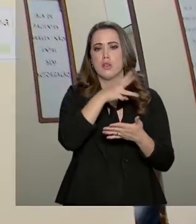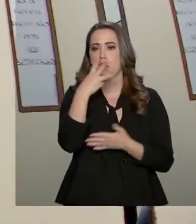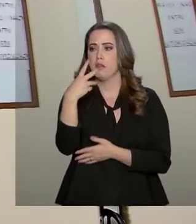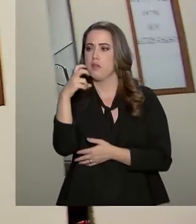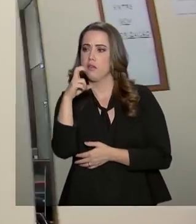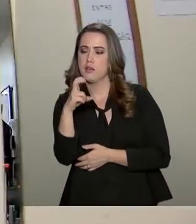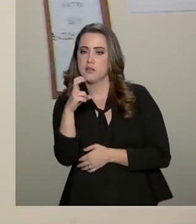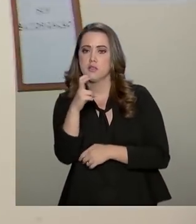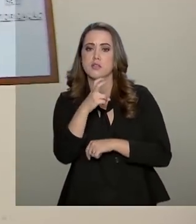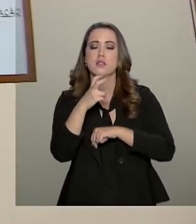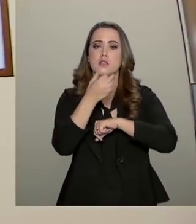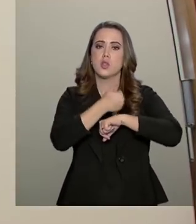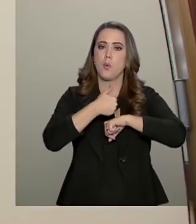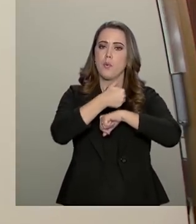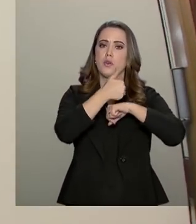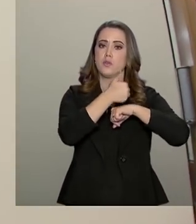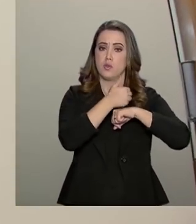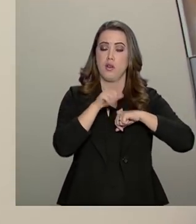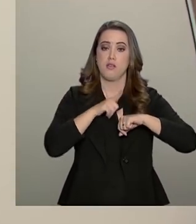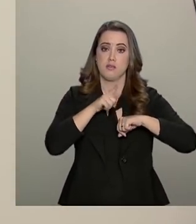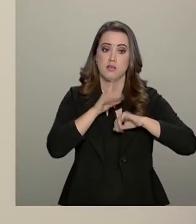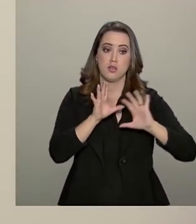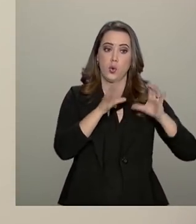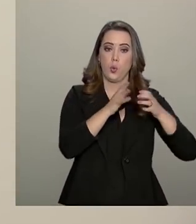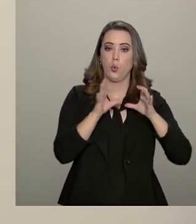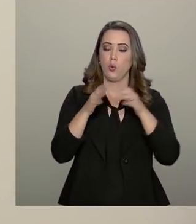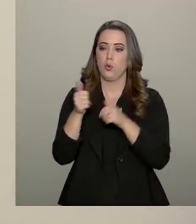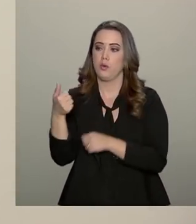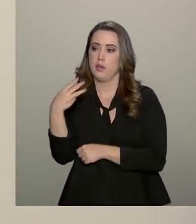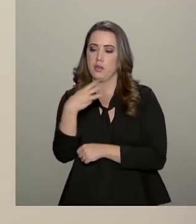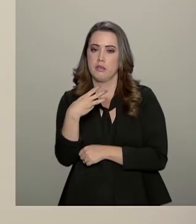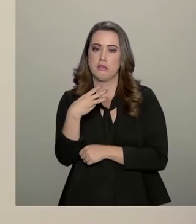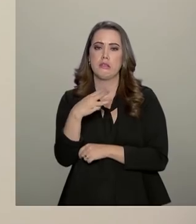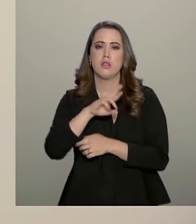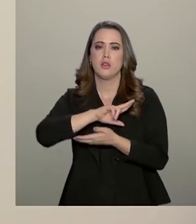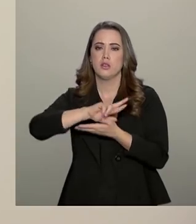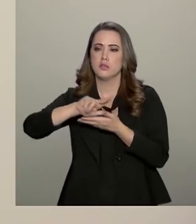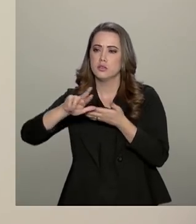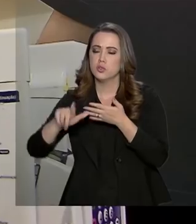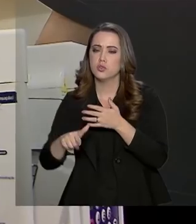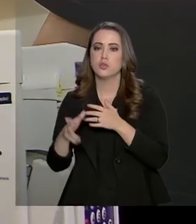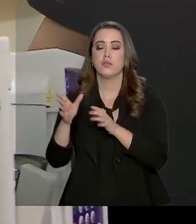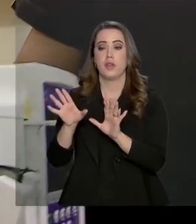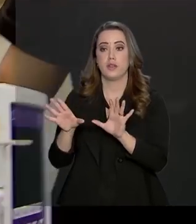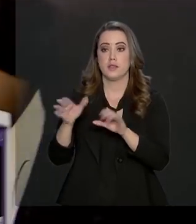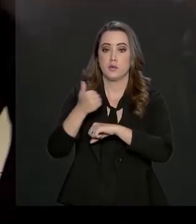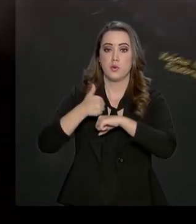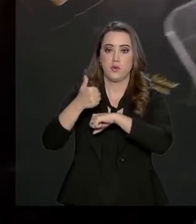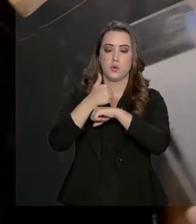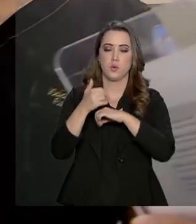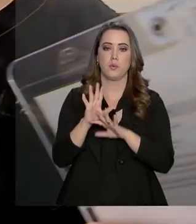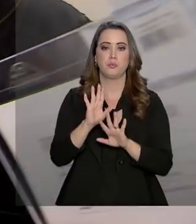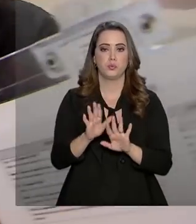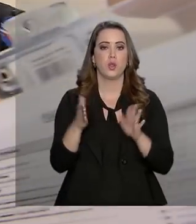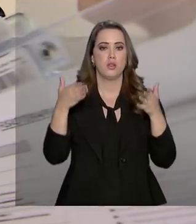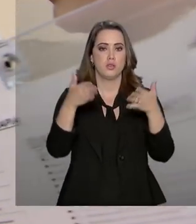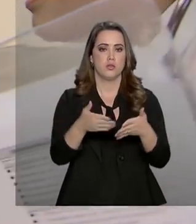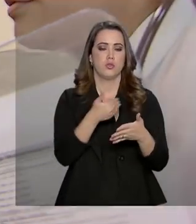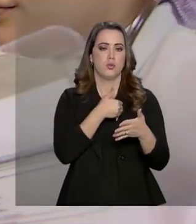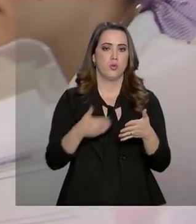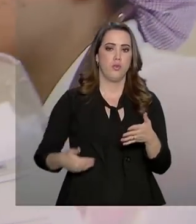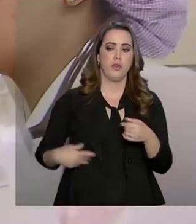35 especialidades em residência médica e 13 em residência multiprofissional. Podem participar instituições